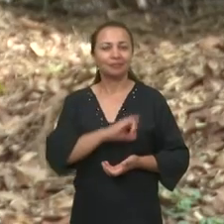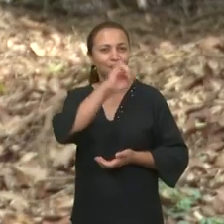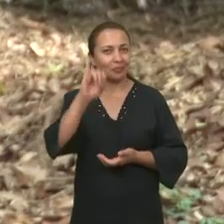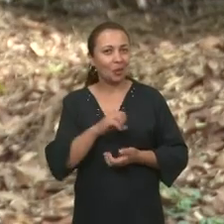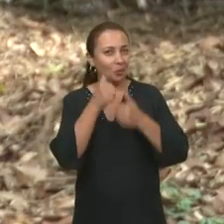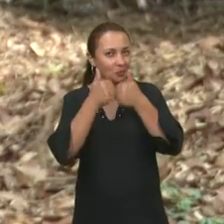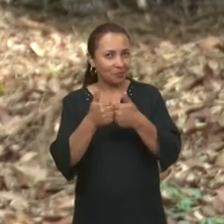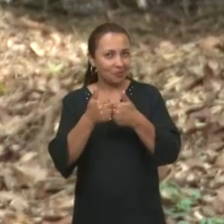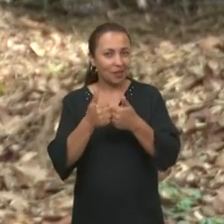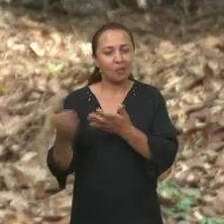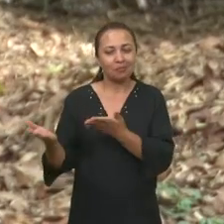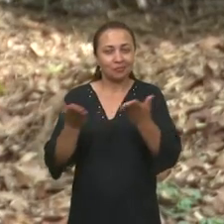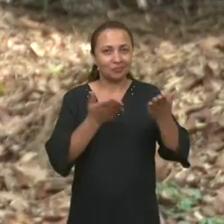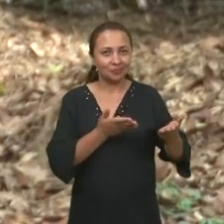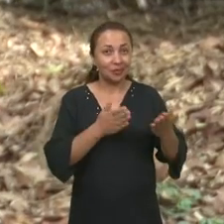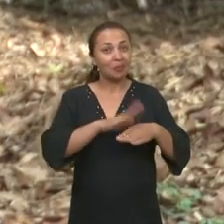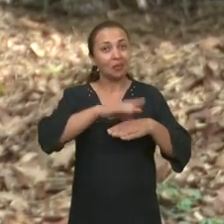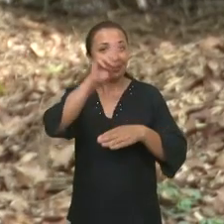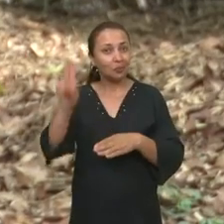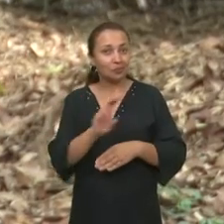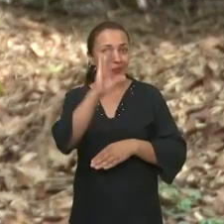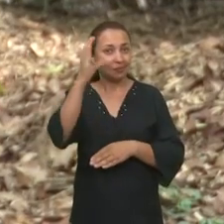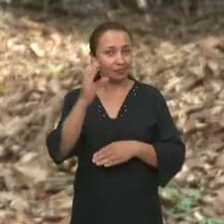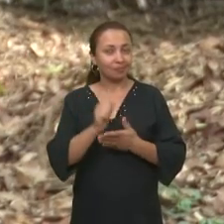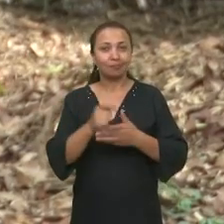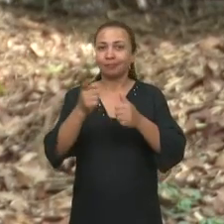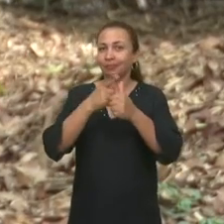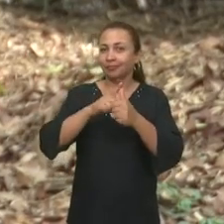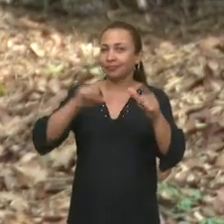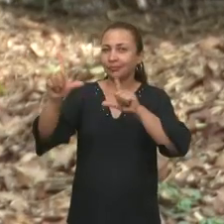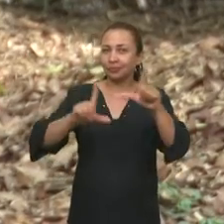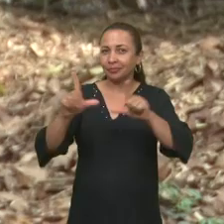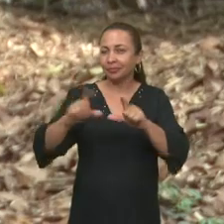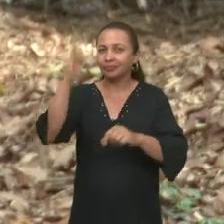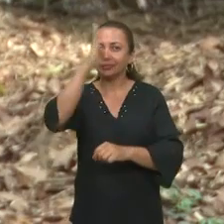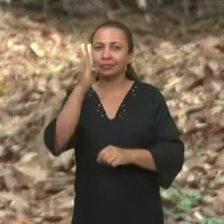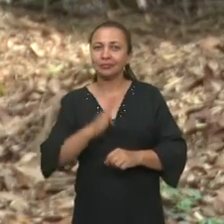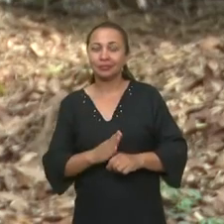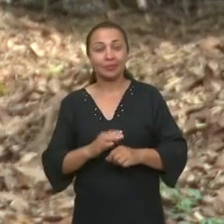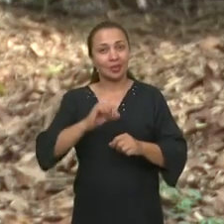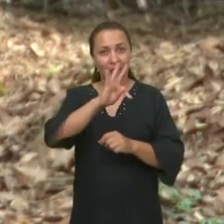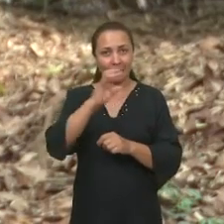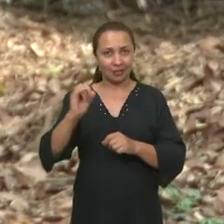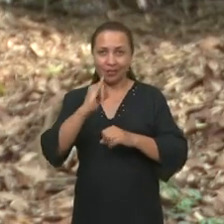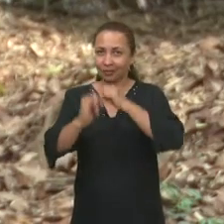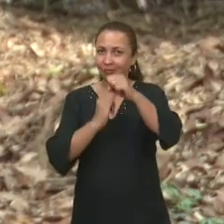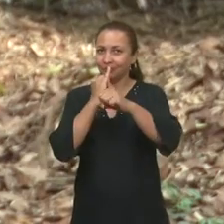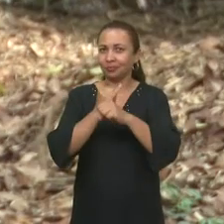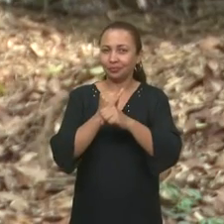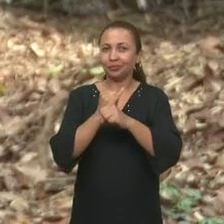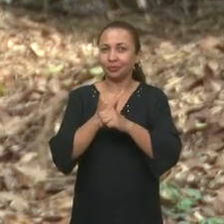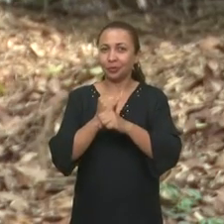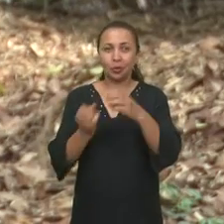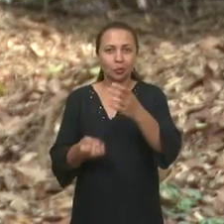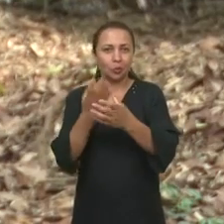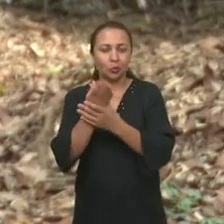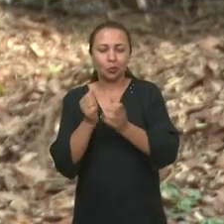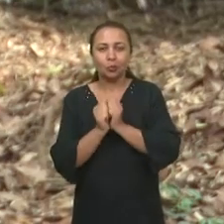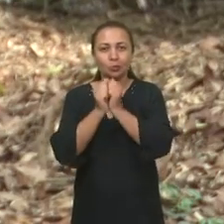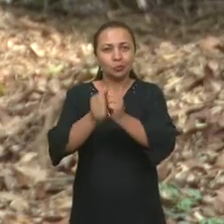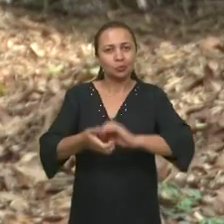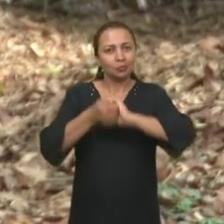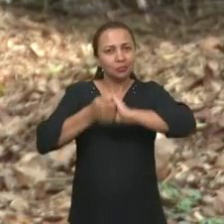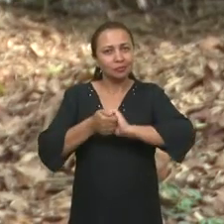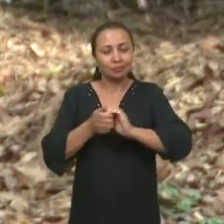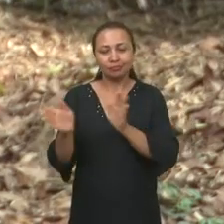Olá, tudo bem? Seja bem-vindo à Univerciência, o primeiro programa brasileiro de TV e internet, fruto da parceria